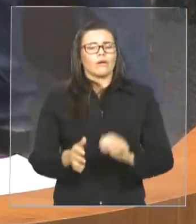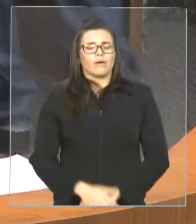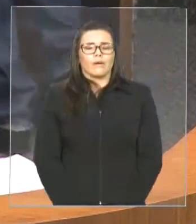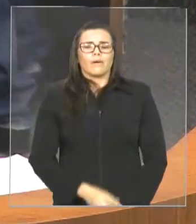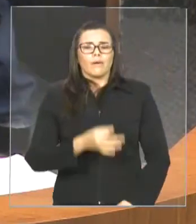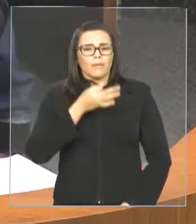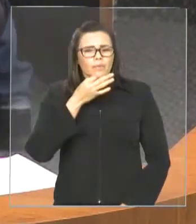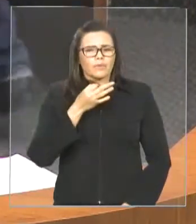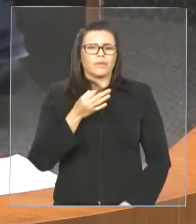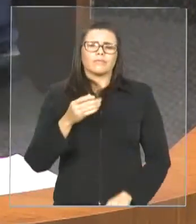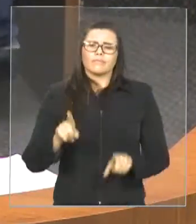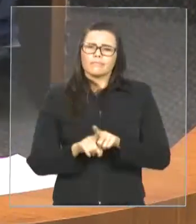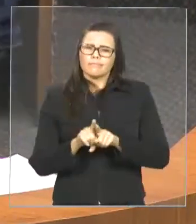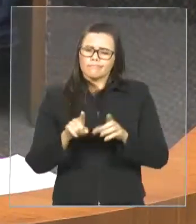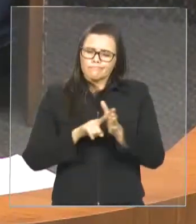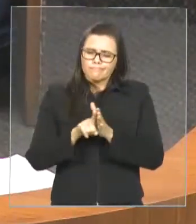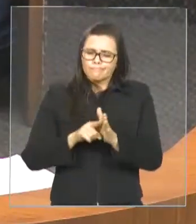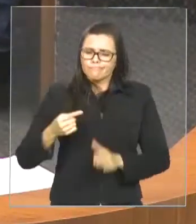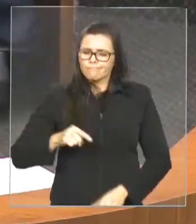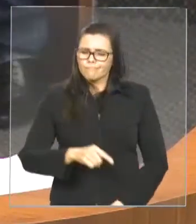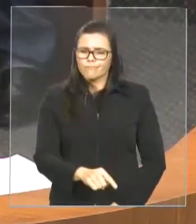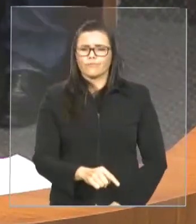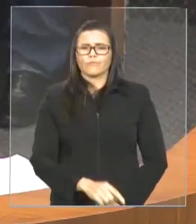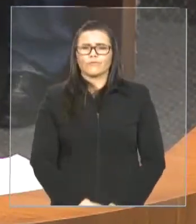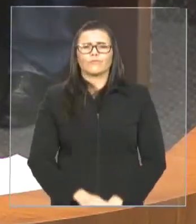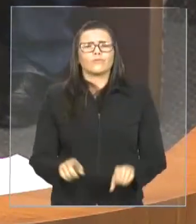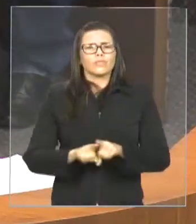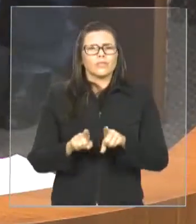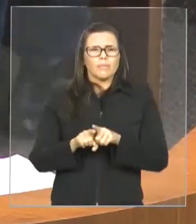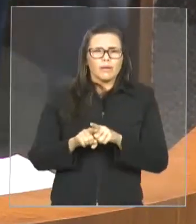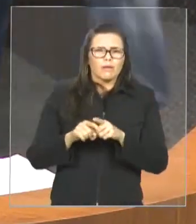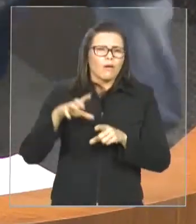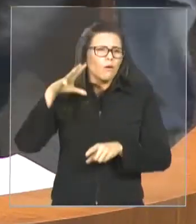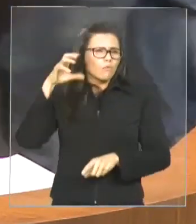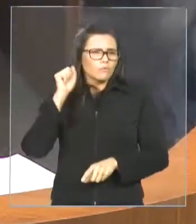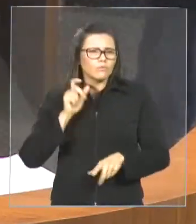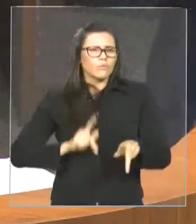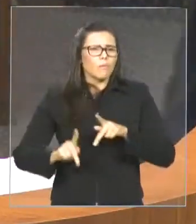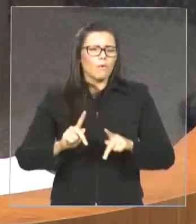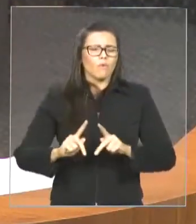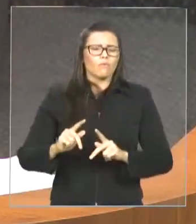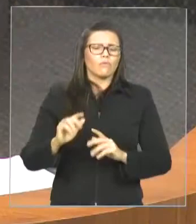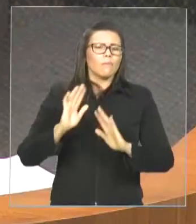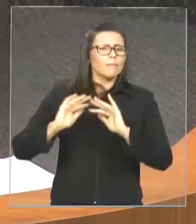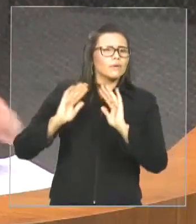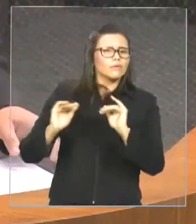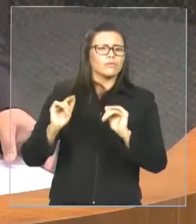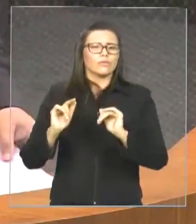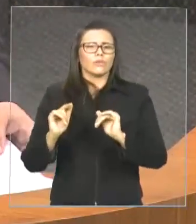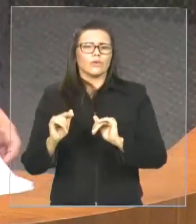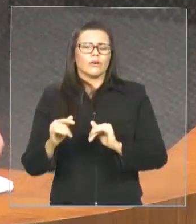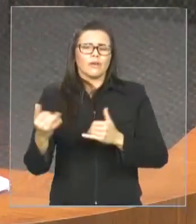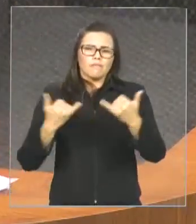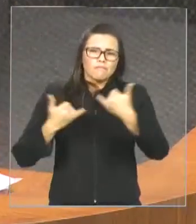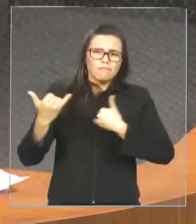tema e pegar mais opiniões para que a gente possa contribuir dessa forma com essa frente. Muito obrigado, senhor presidente.